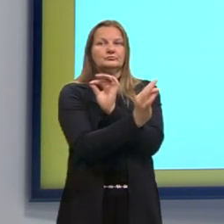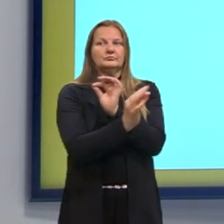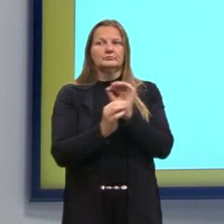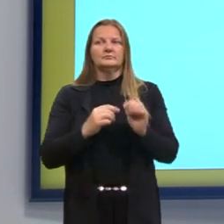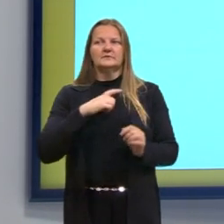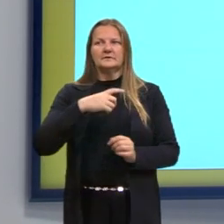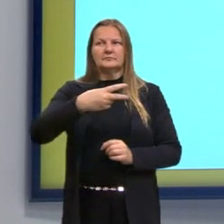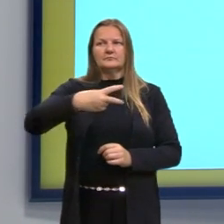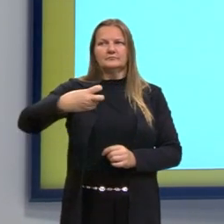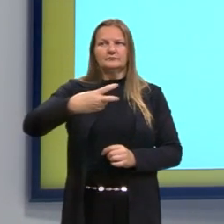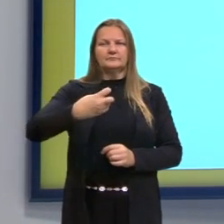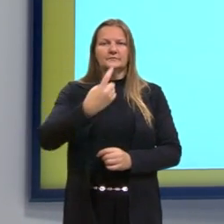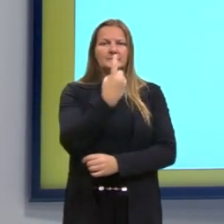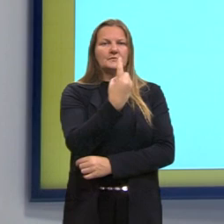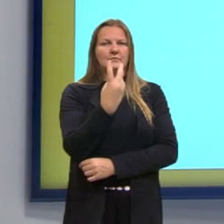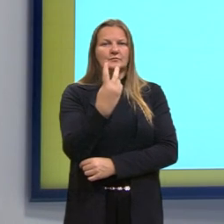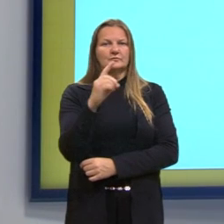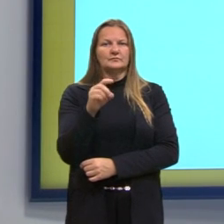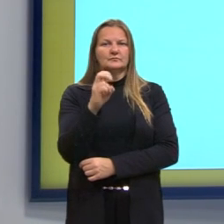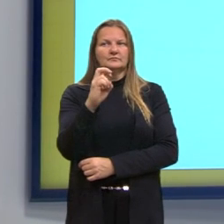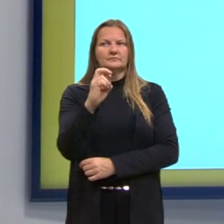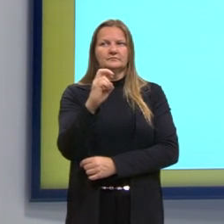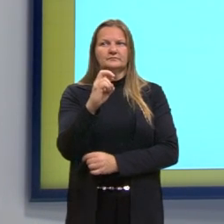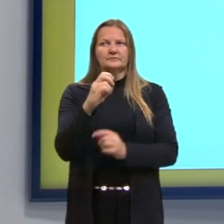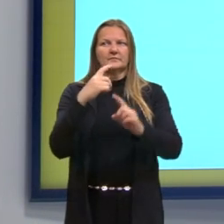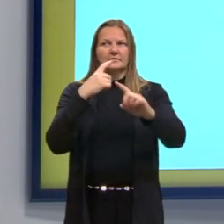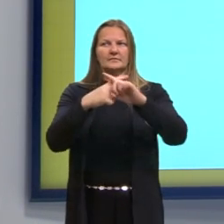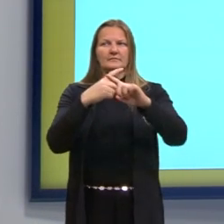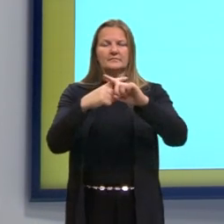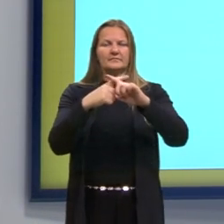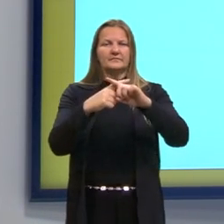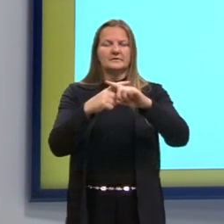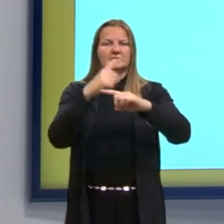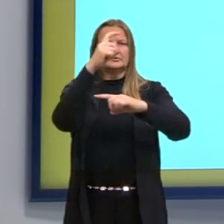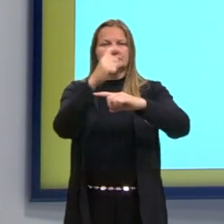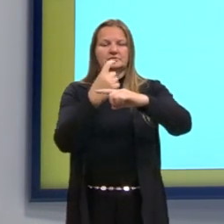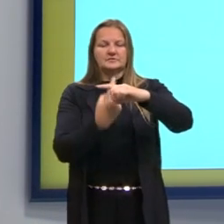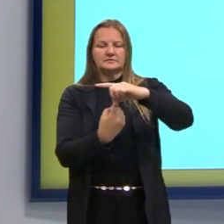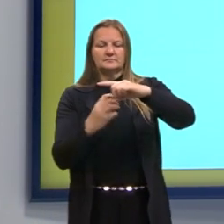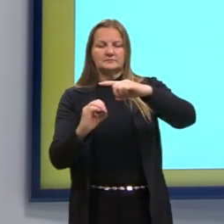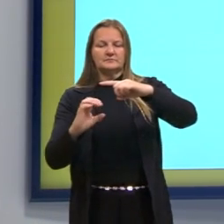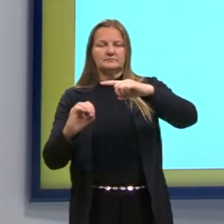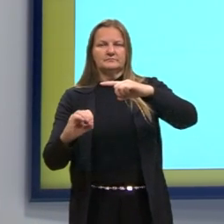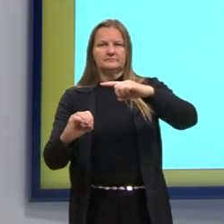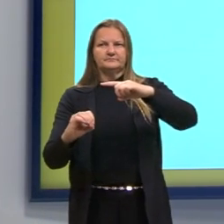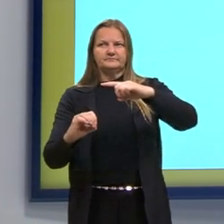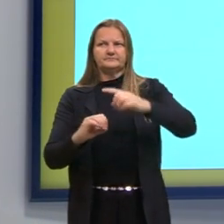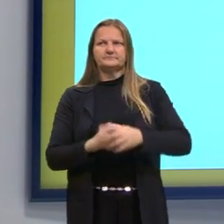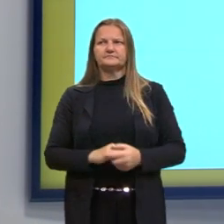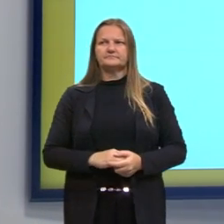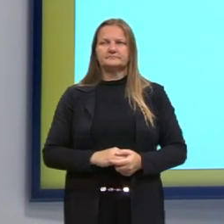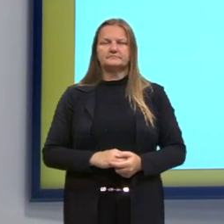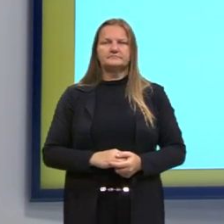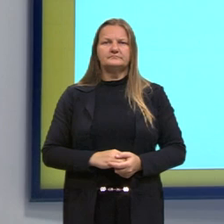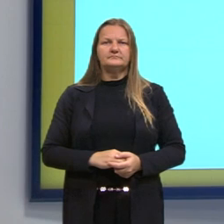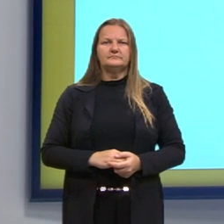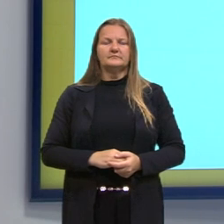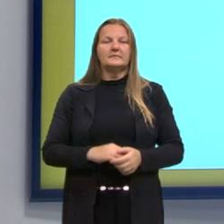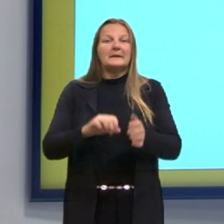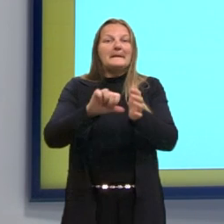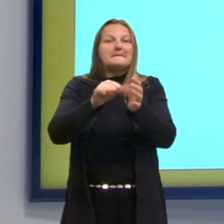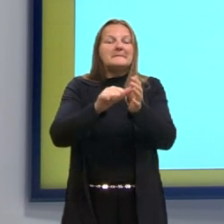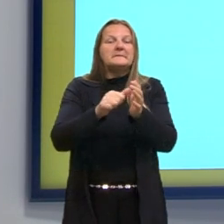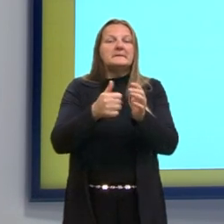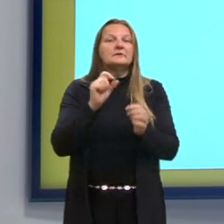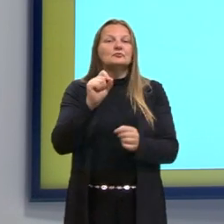produto. O 12,5 multiplica toda a fração x sobre 1.000. Então, o primeiro passo para